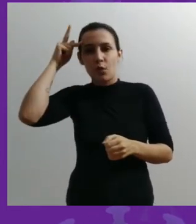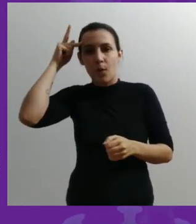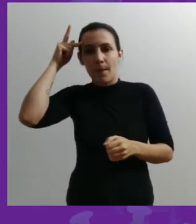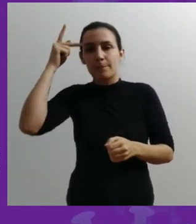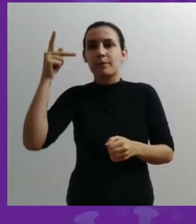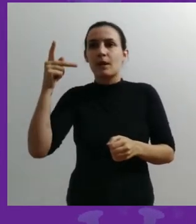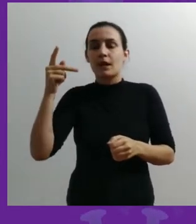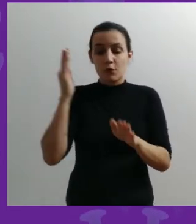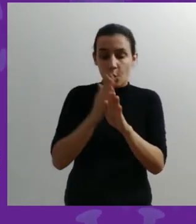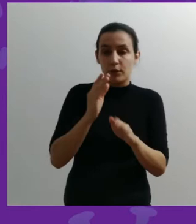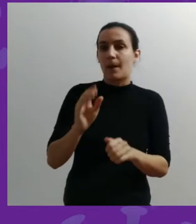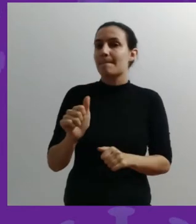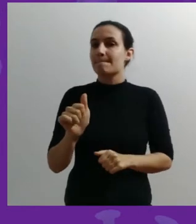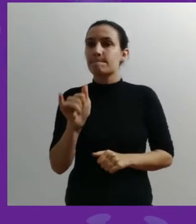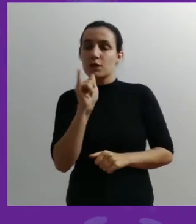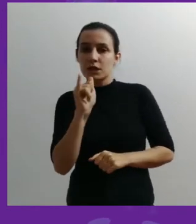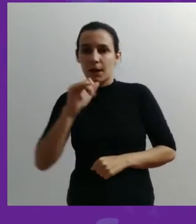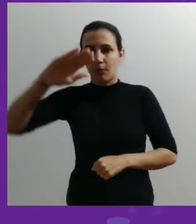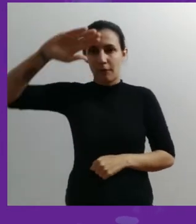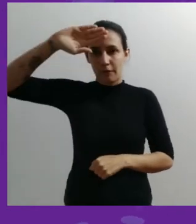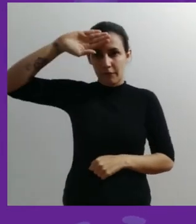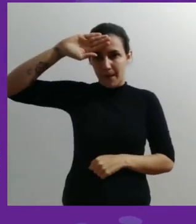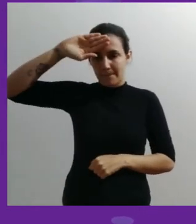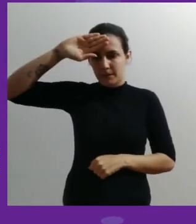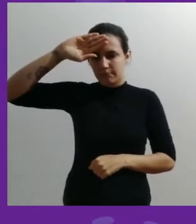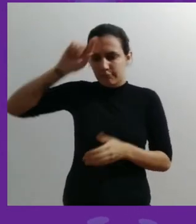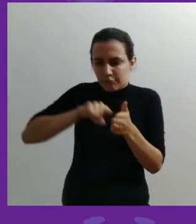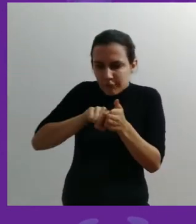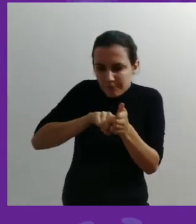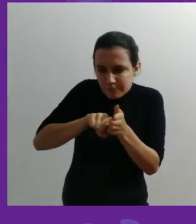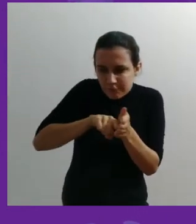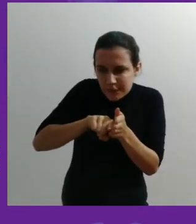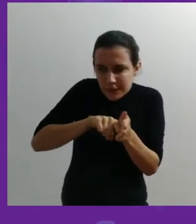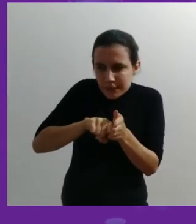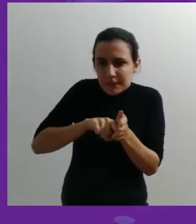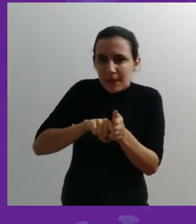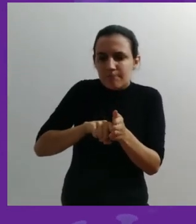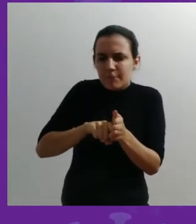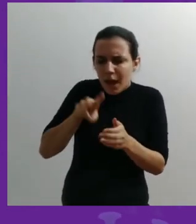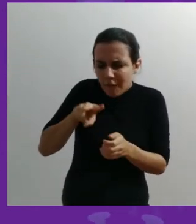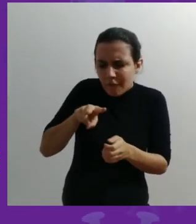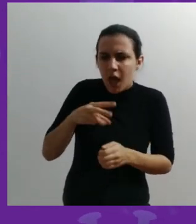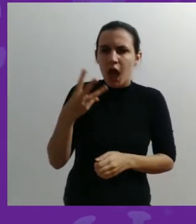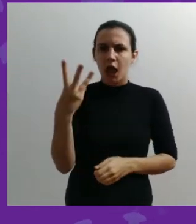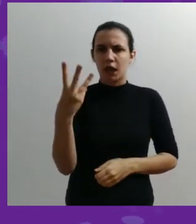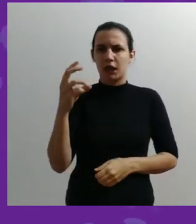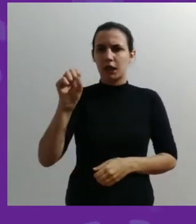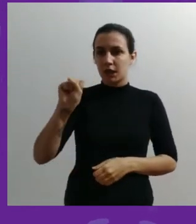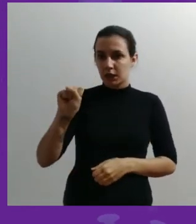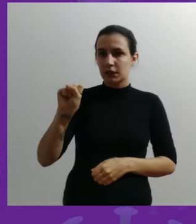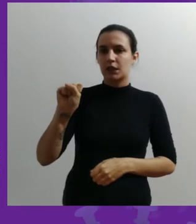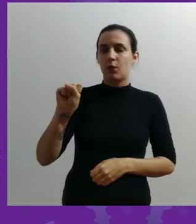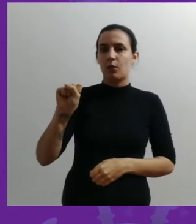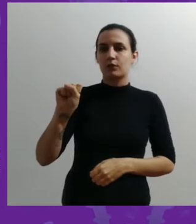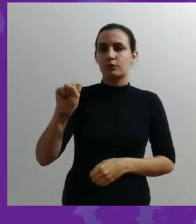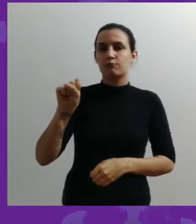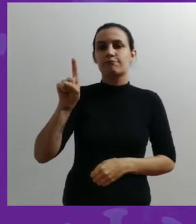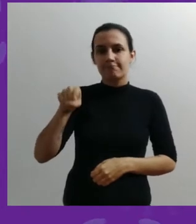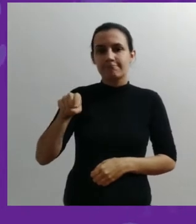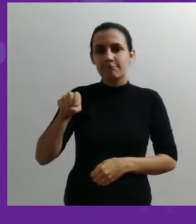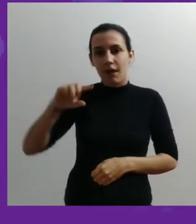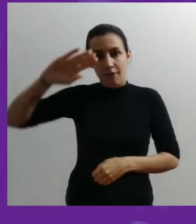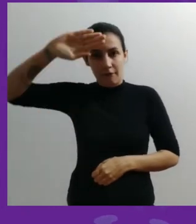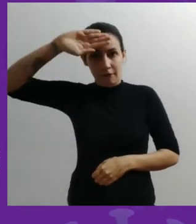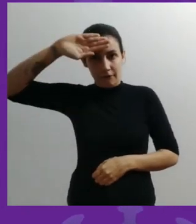ele encontra. Por exemplo, eu meço a febre da pessoa, meço a temperatura e vejo que está lá 38